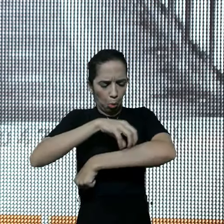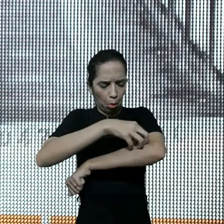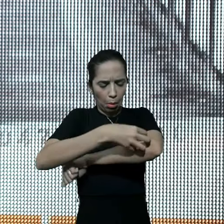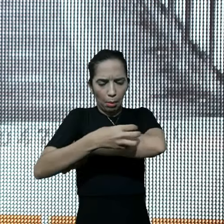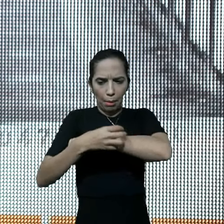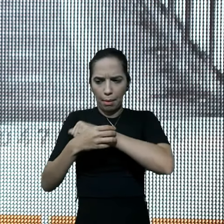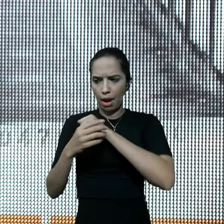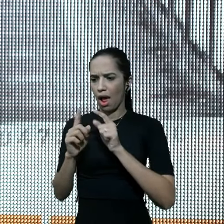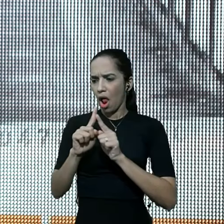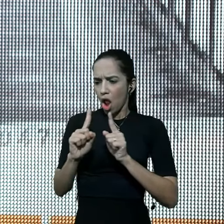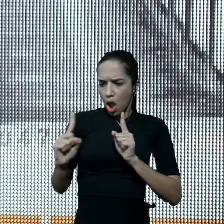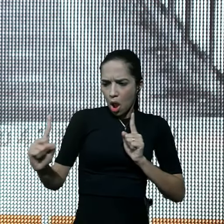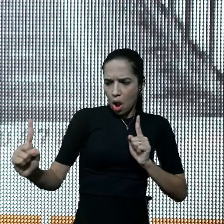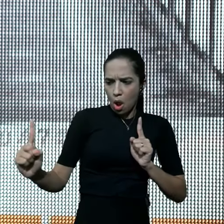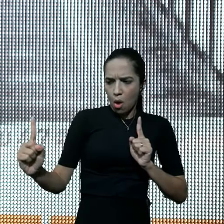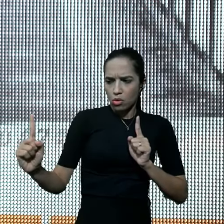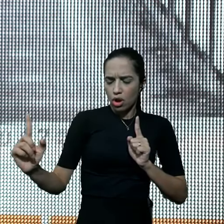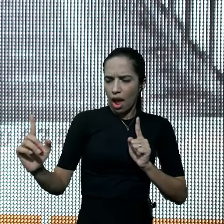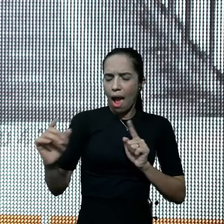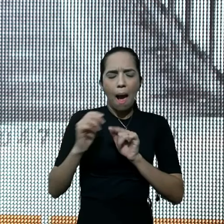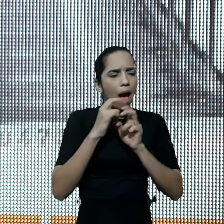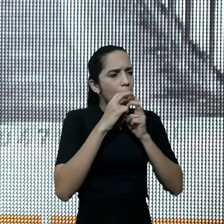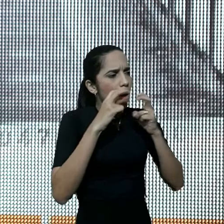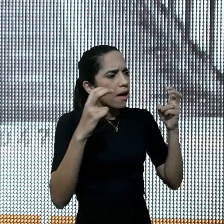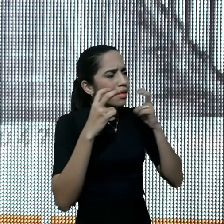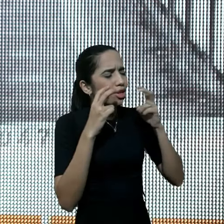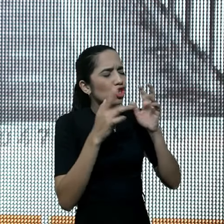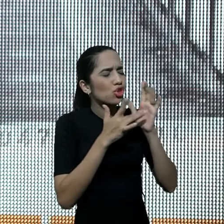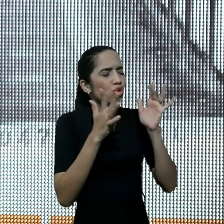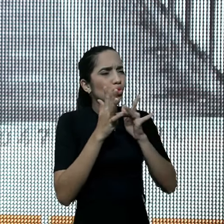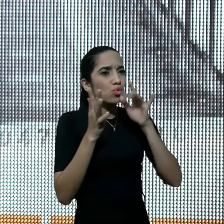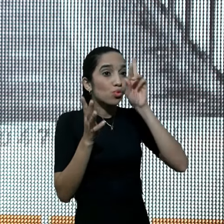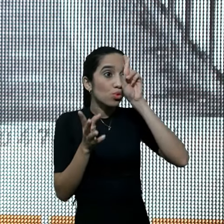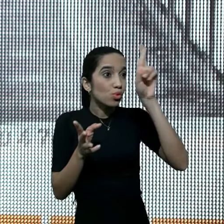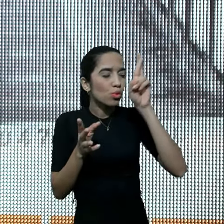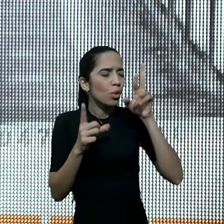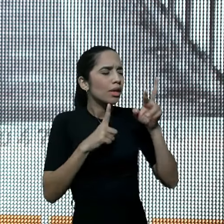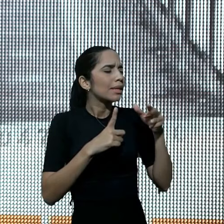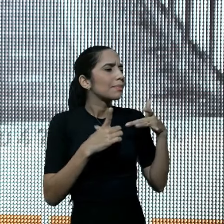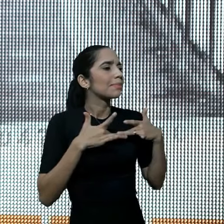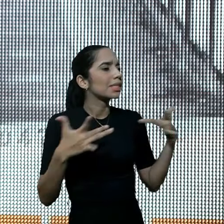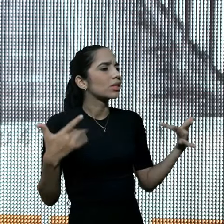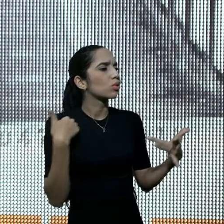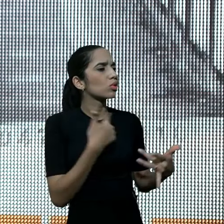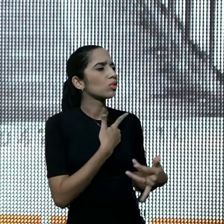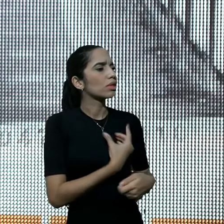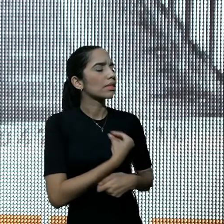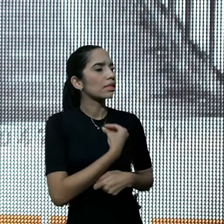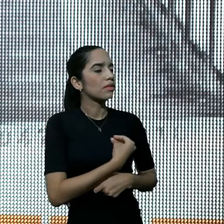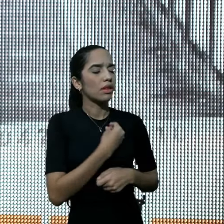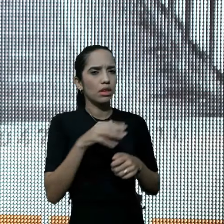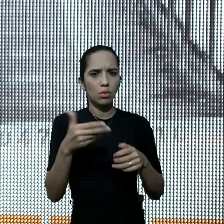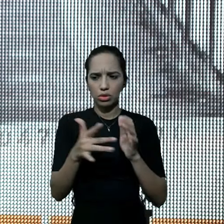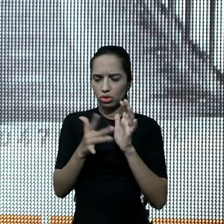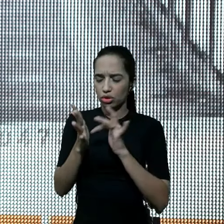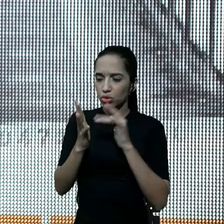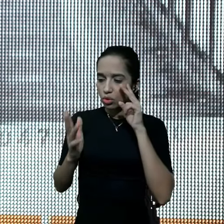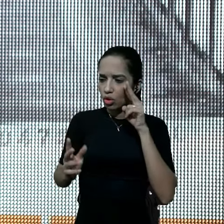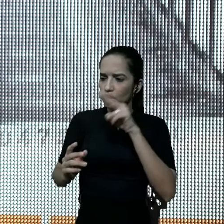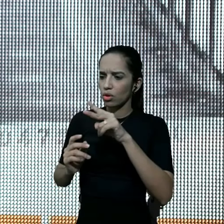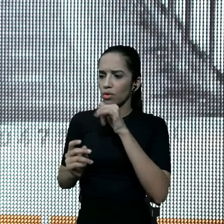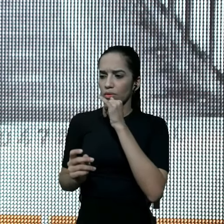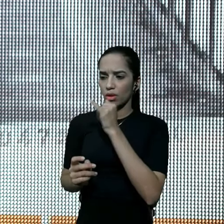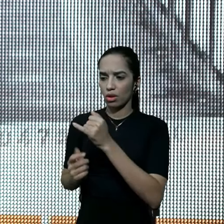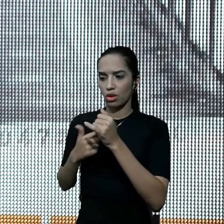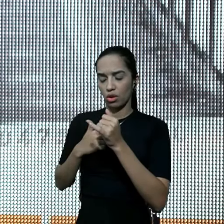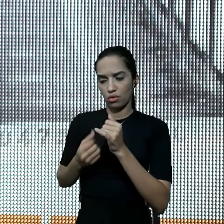distância e gritaram em alta voz, Jesus, Mestre, tem piedade de nós, ao vê-los, Ele disse, vão